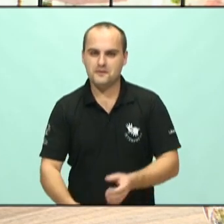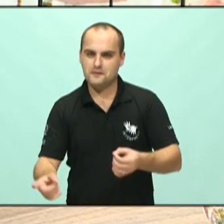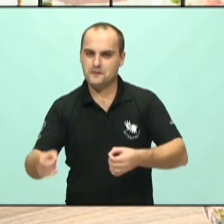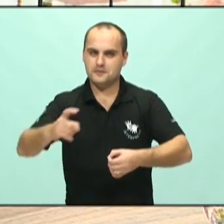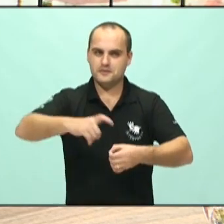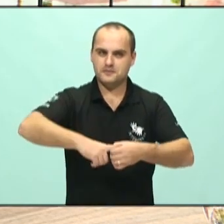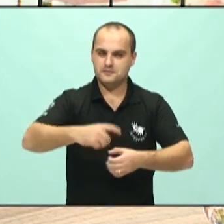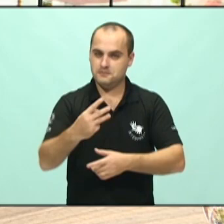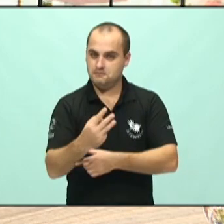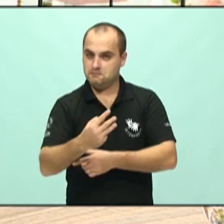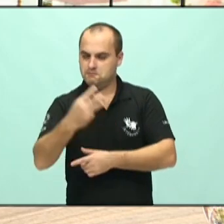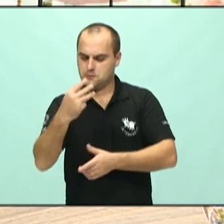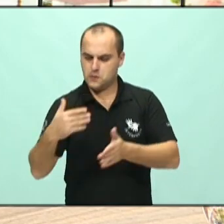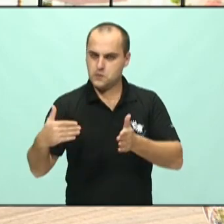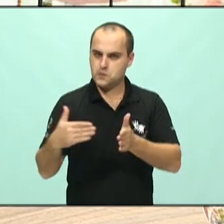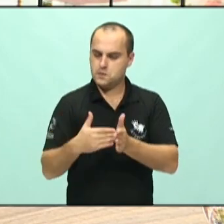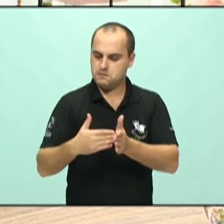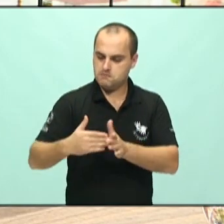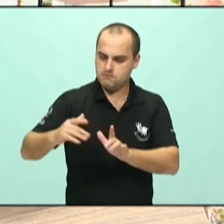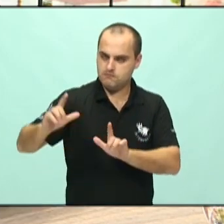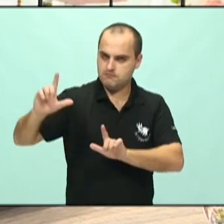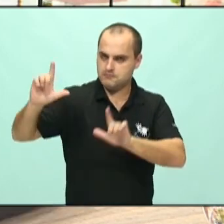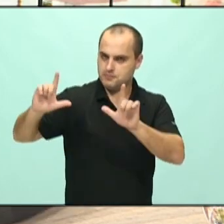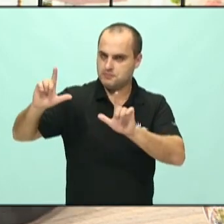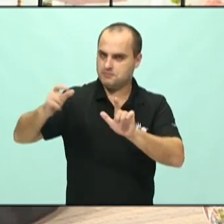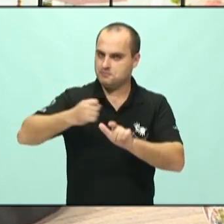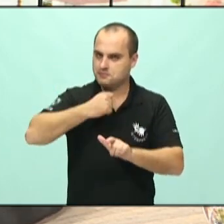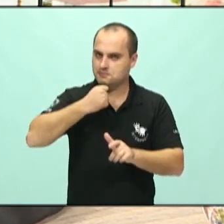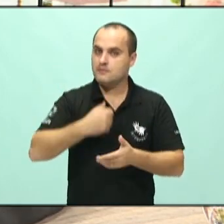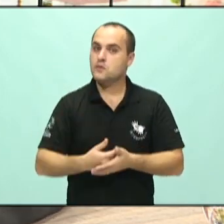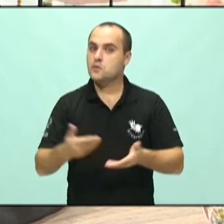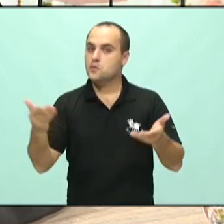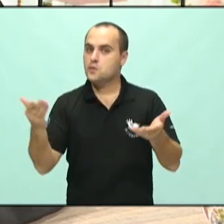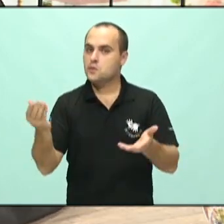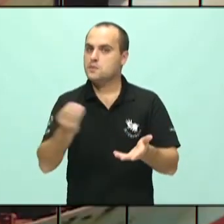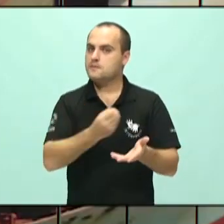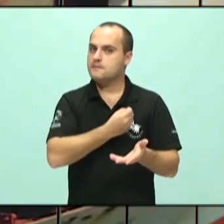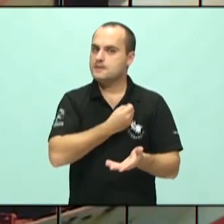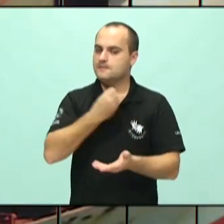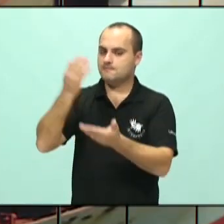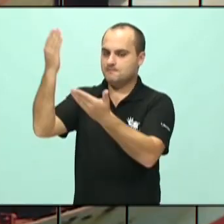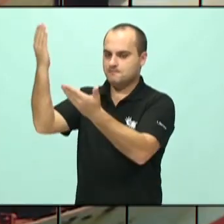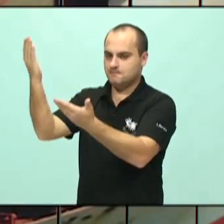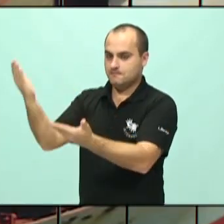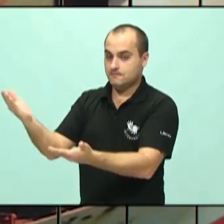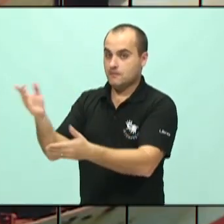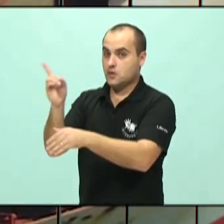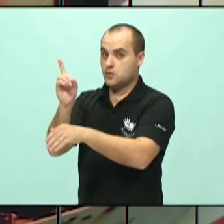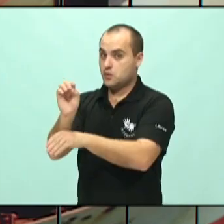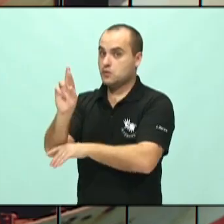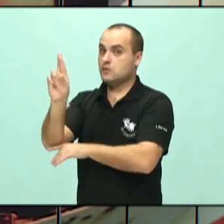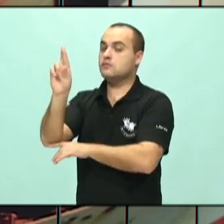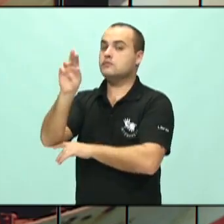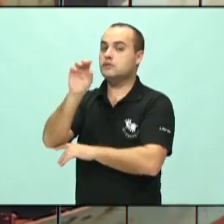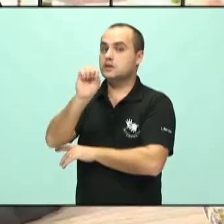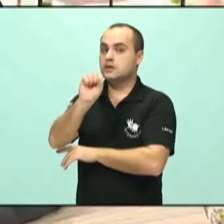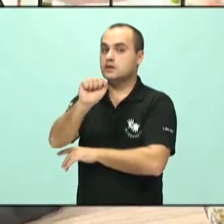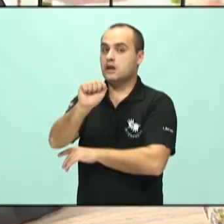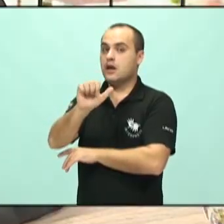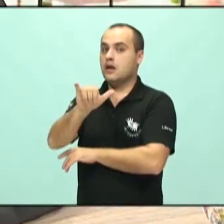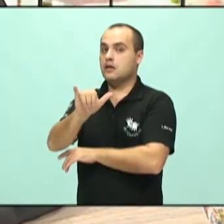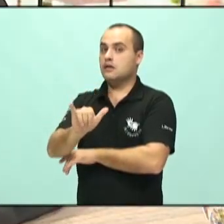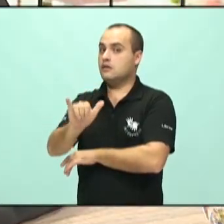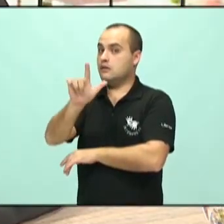Voltamos com o terceiro No terceiro e último bloco do Câmara Aberta, hoje está conosco o doutor Saile Braga de Oliveira, médico-psiquiatra.